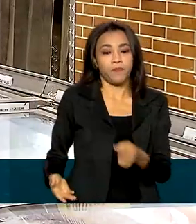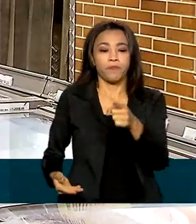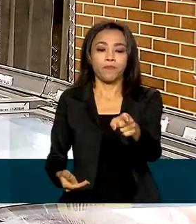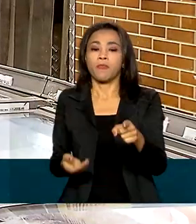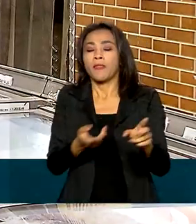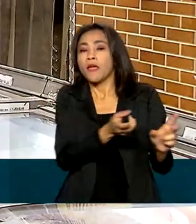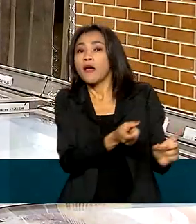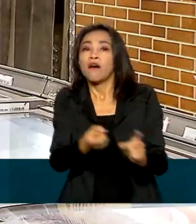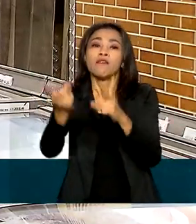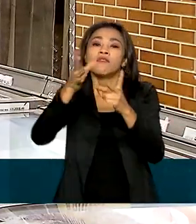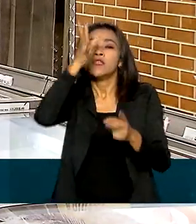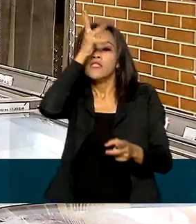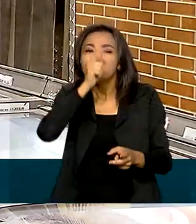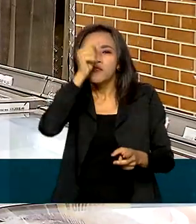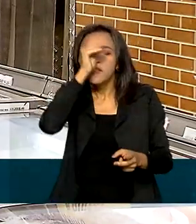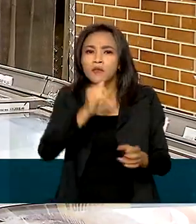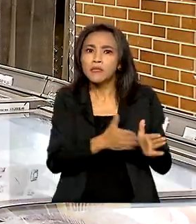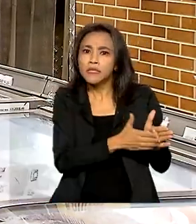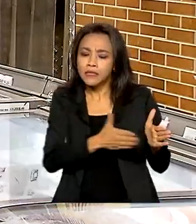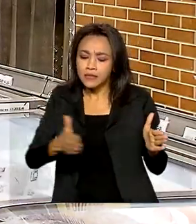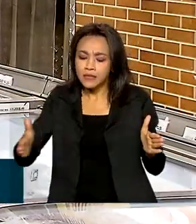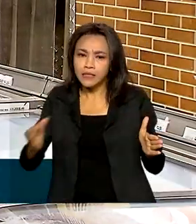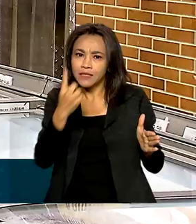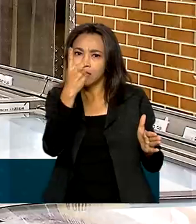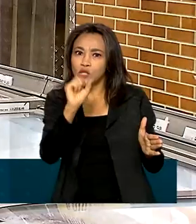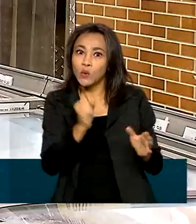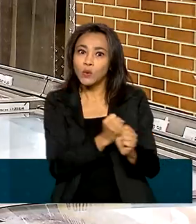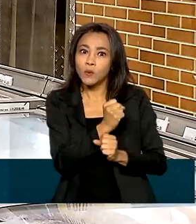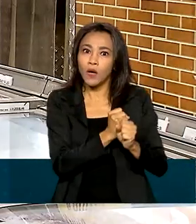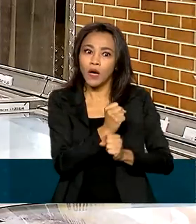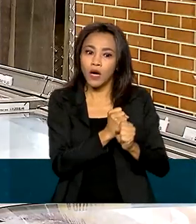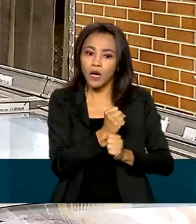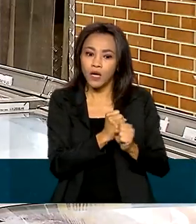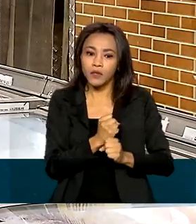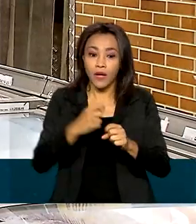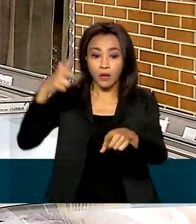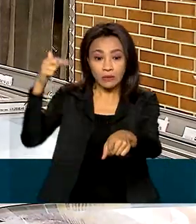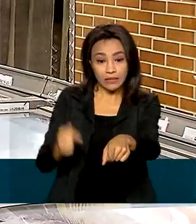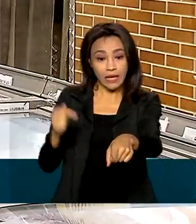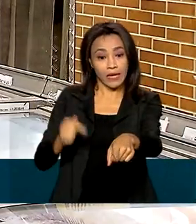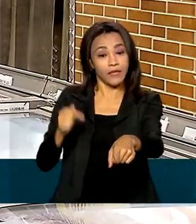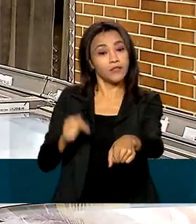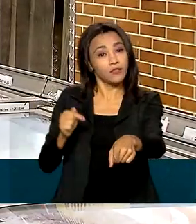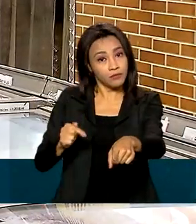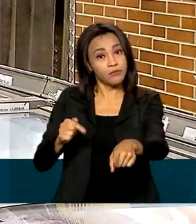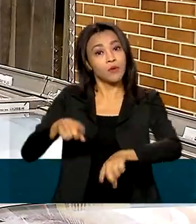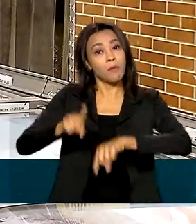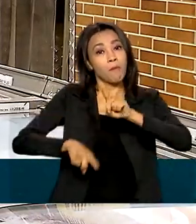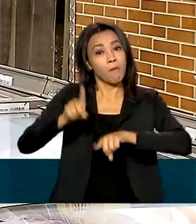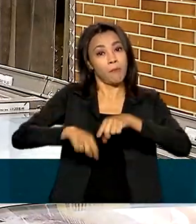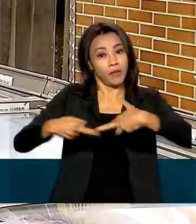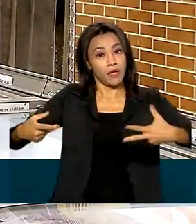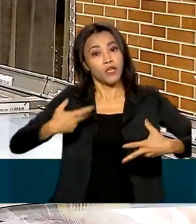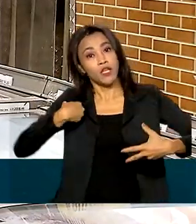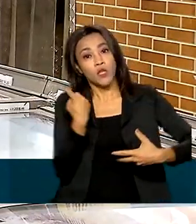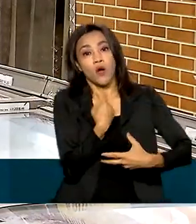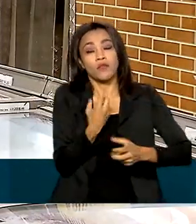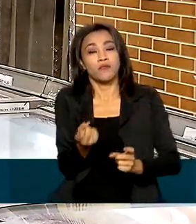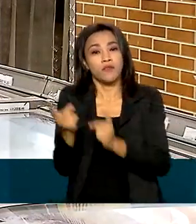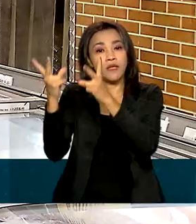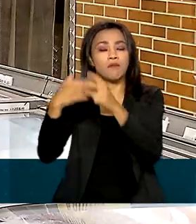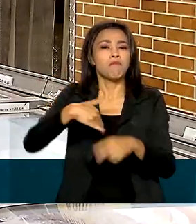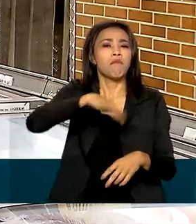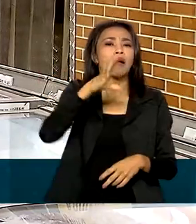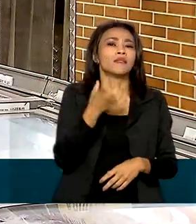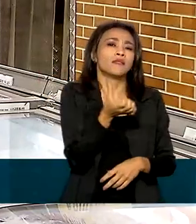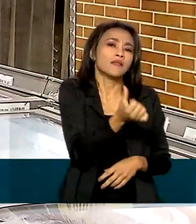frango se repete há 18 anos. Este é o sétimo produto que nós mais vendemos e mais de 67%